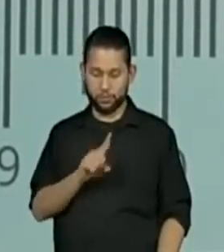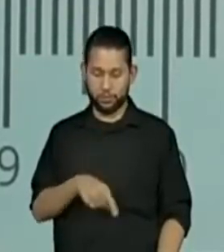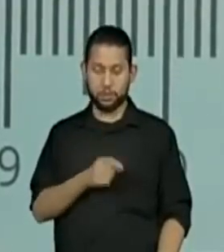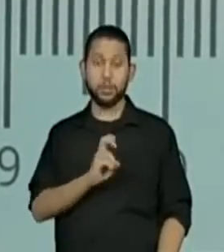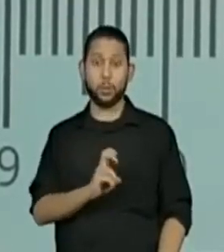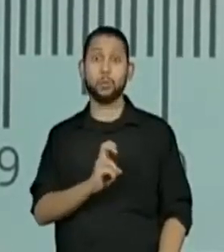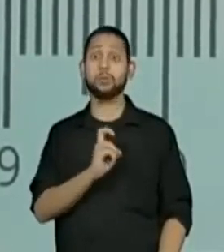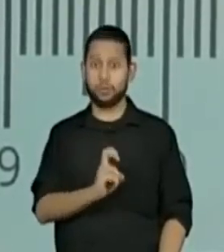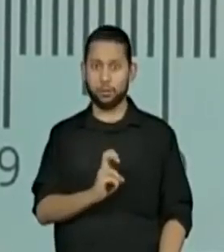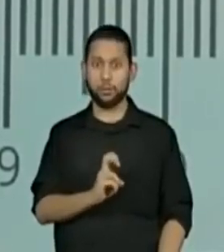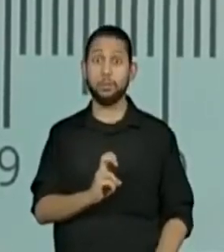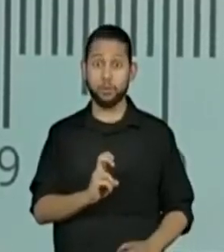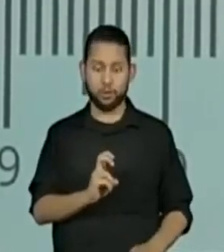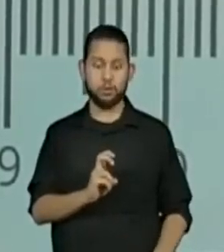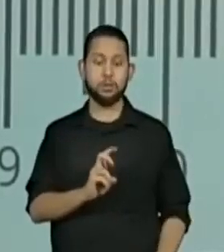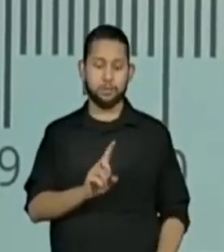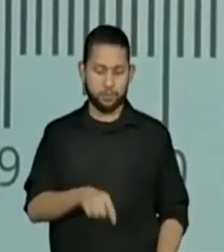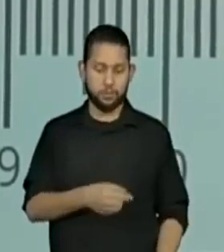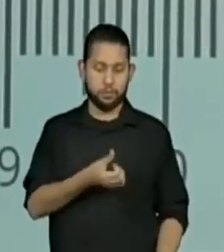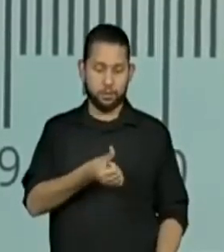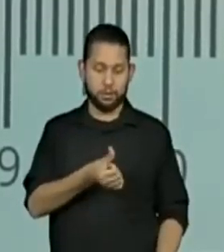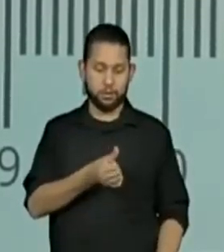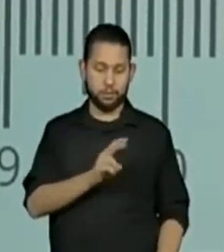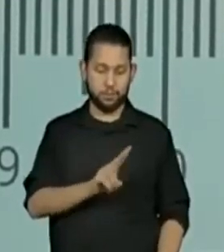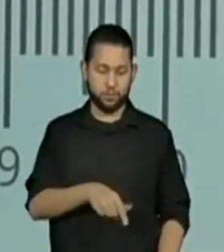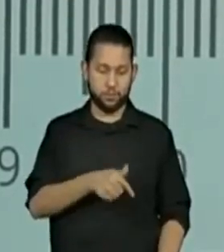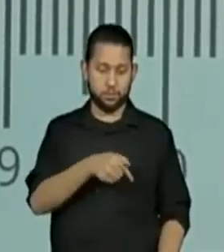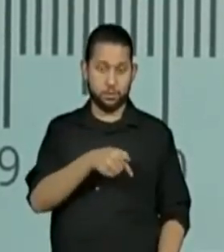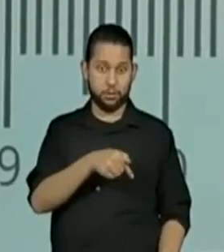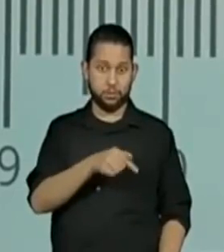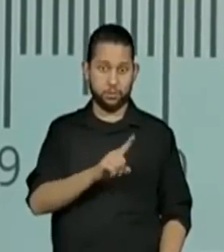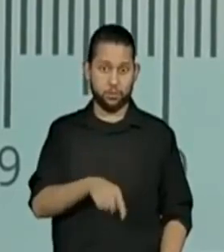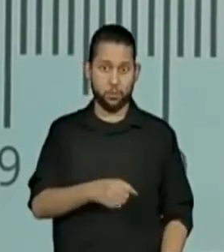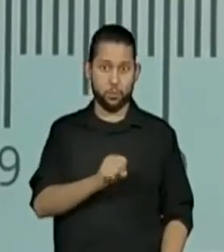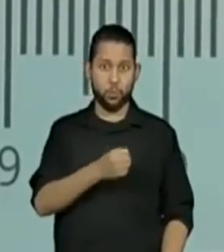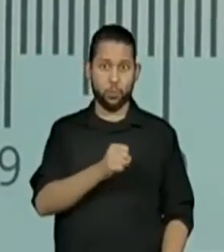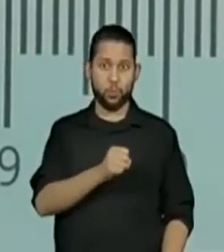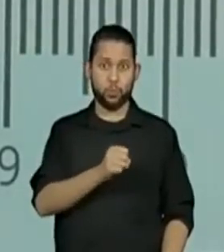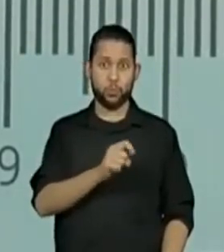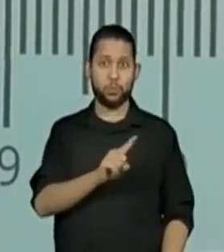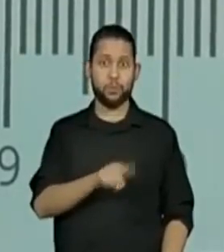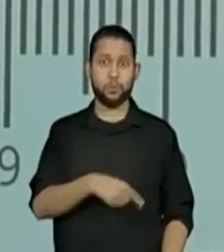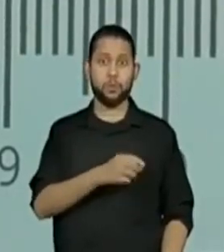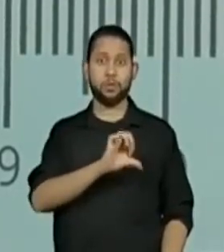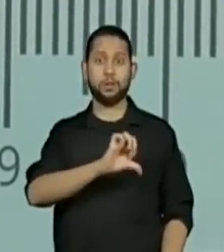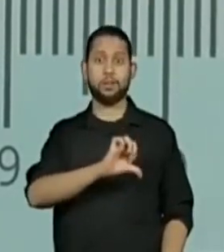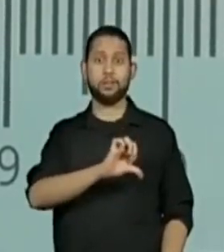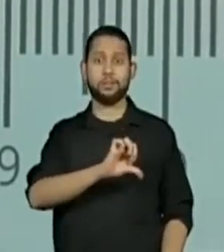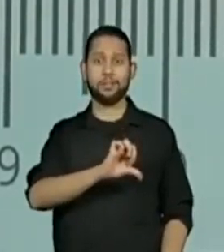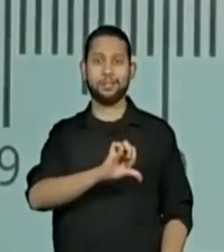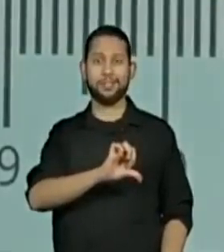6,6, 6,7, 6,8, 6,9.